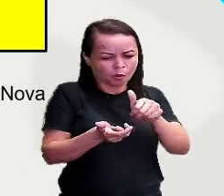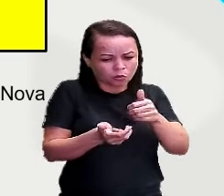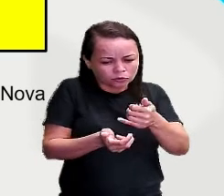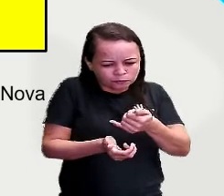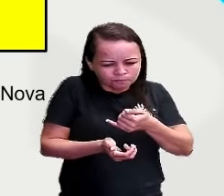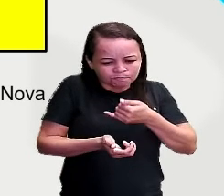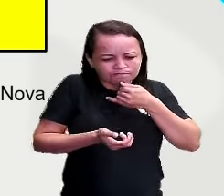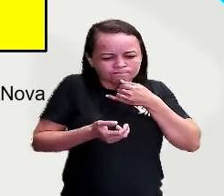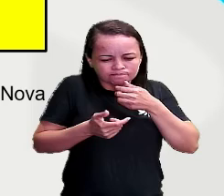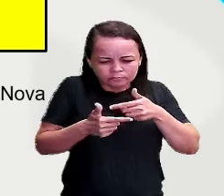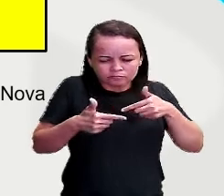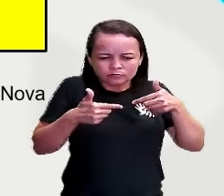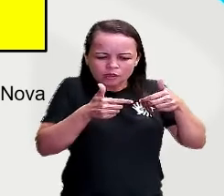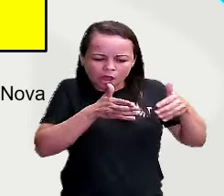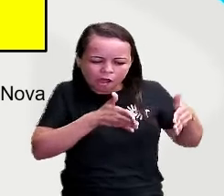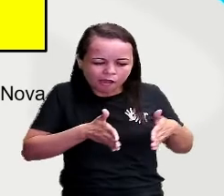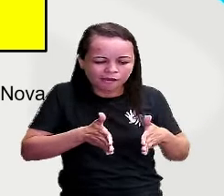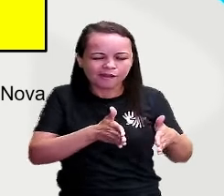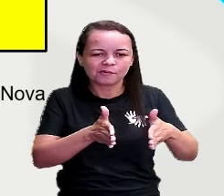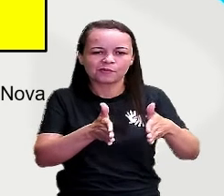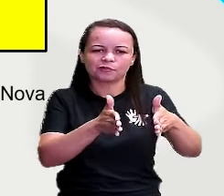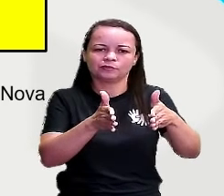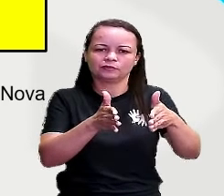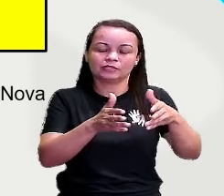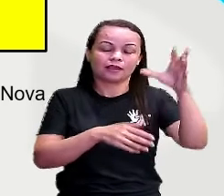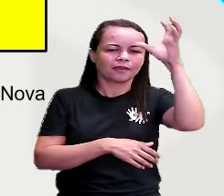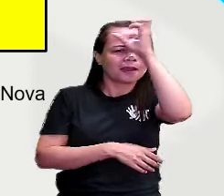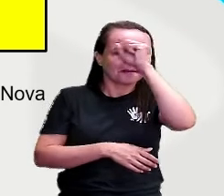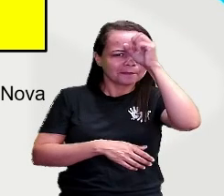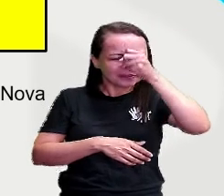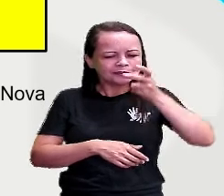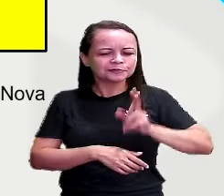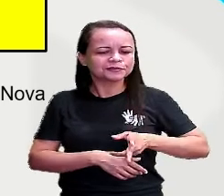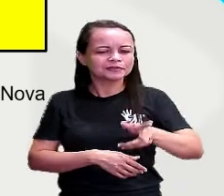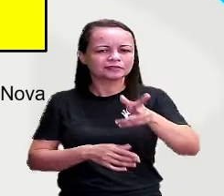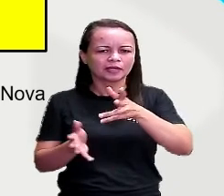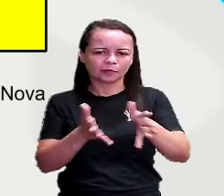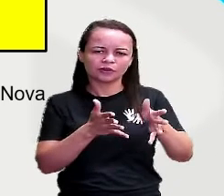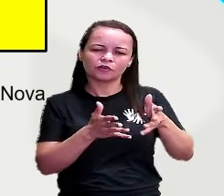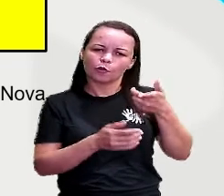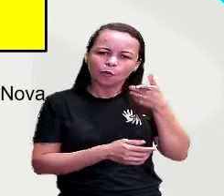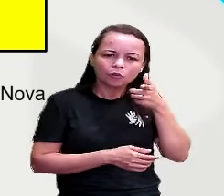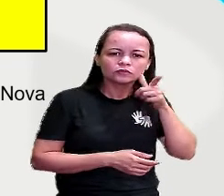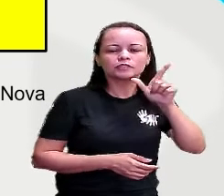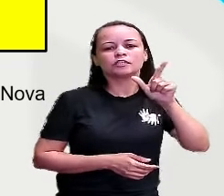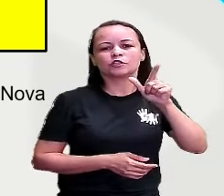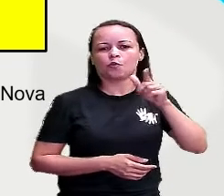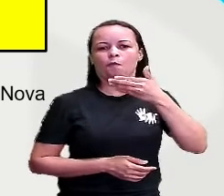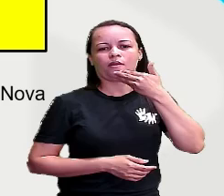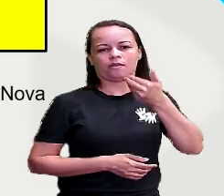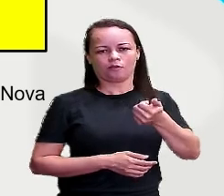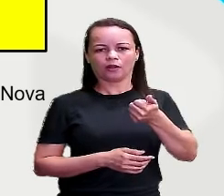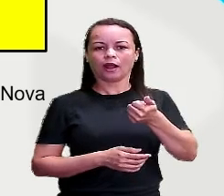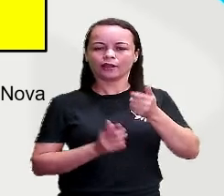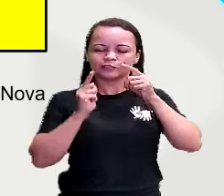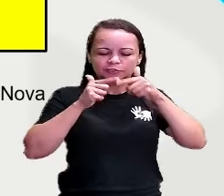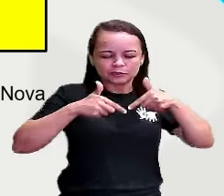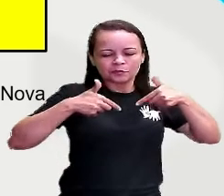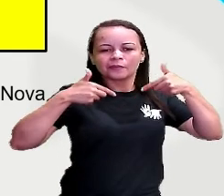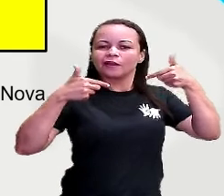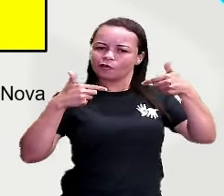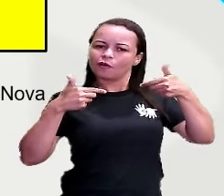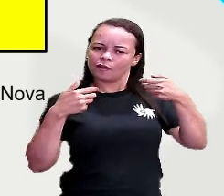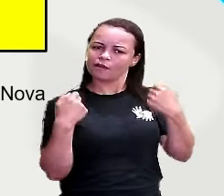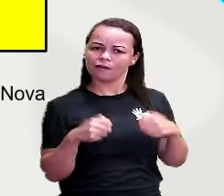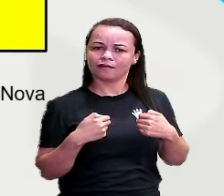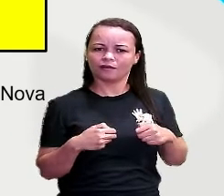vou achar meu rumo. Sei que aprendendo todo o tempo, vou conseguindo ser melhor. Estampo meu sorriso, é preciso.